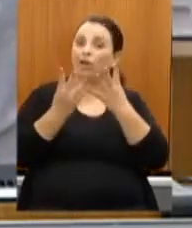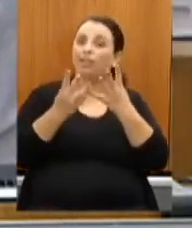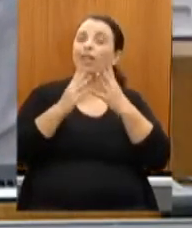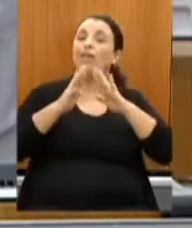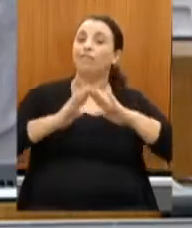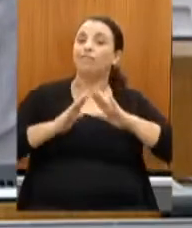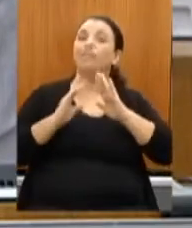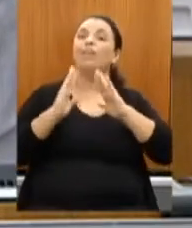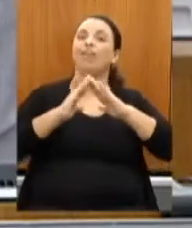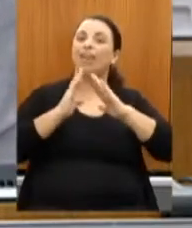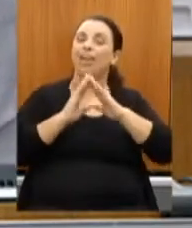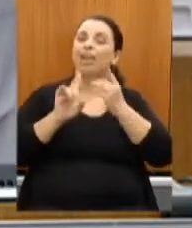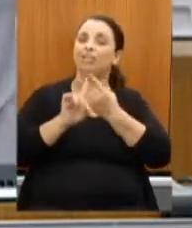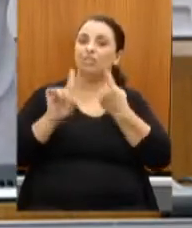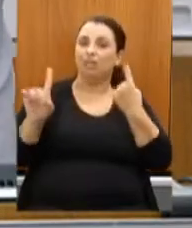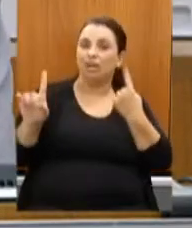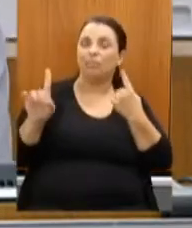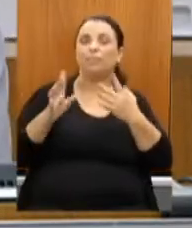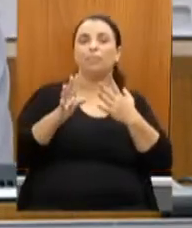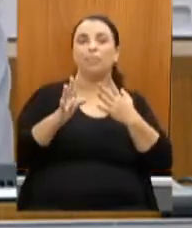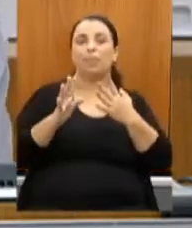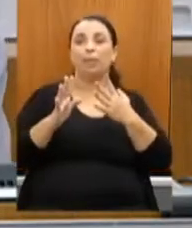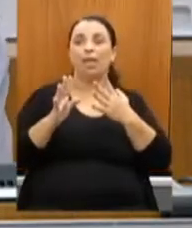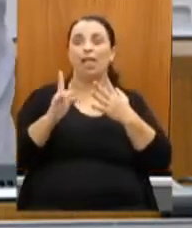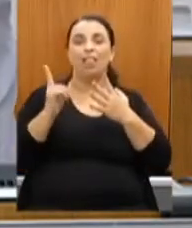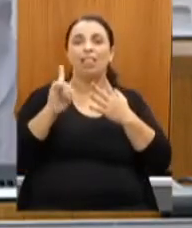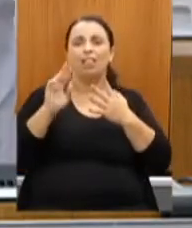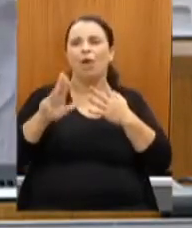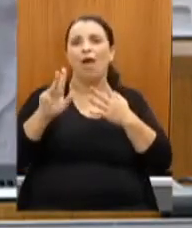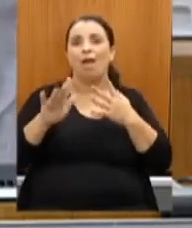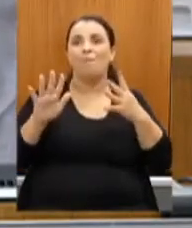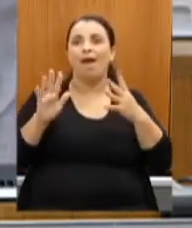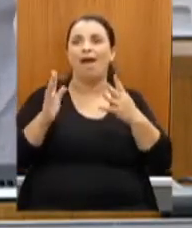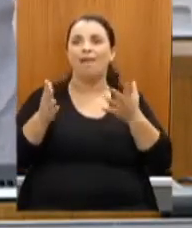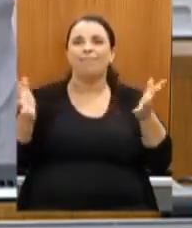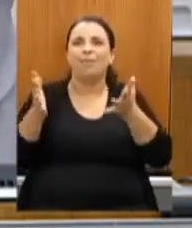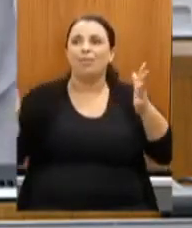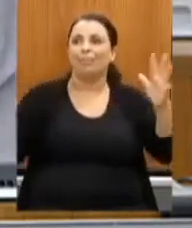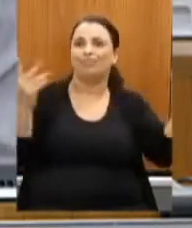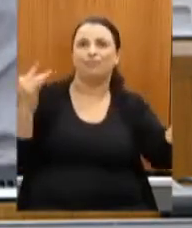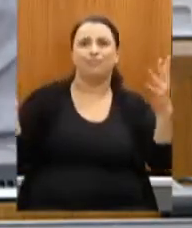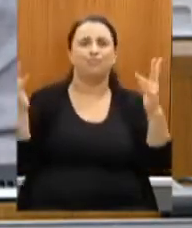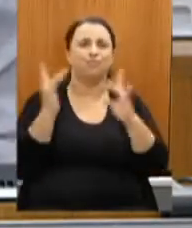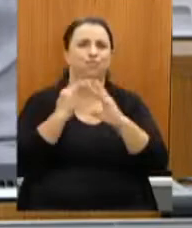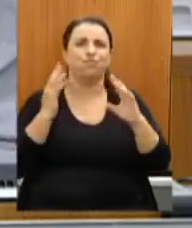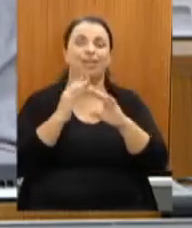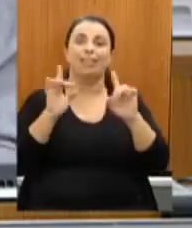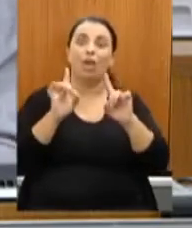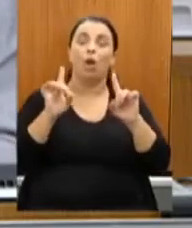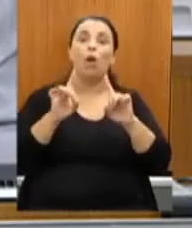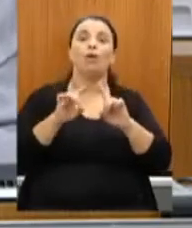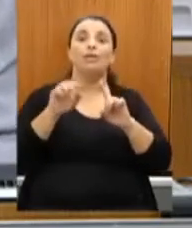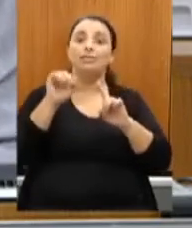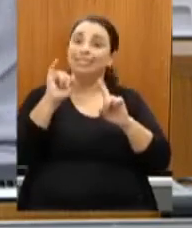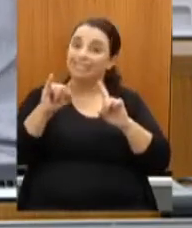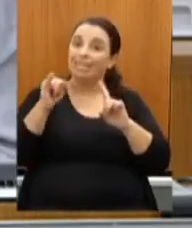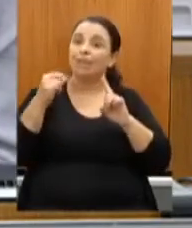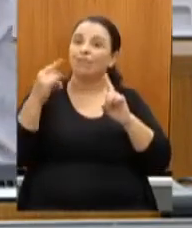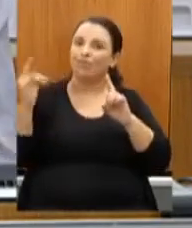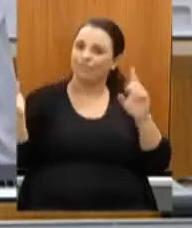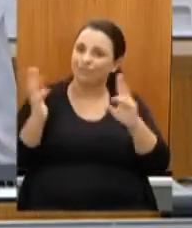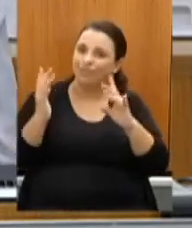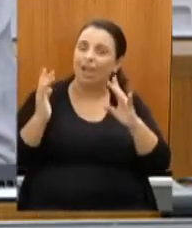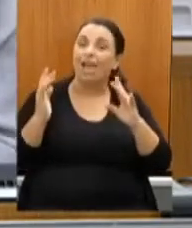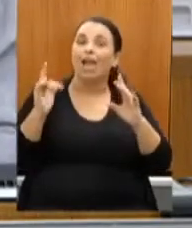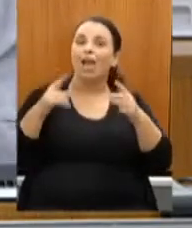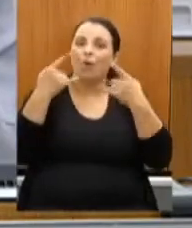saúde também falando que se você for sair você use a máscara e tudo mas vai ser uma grande campanha veiculada nas